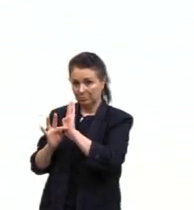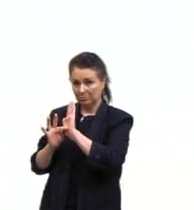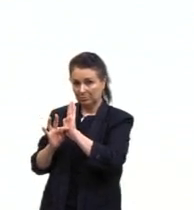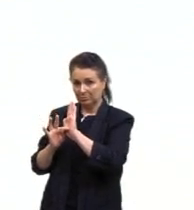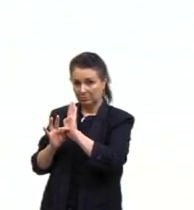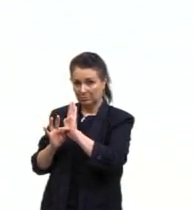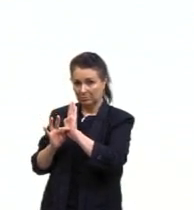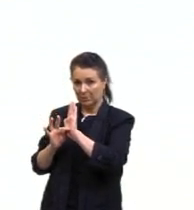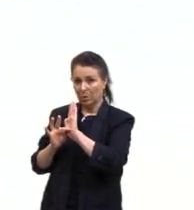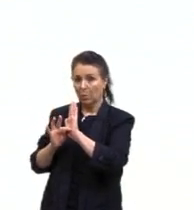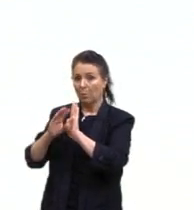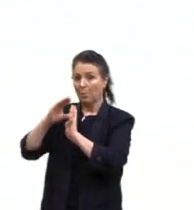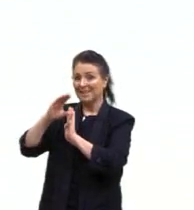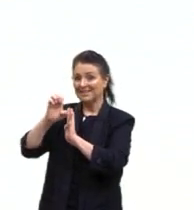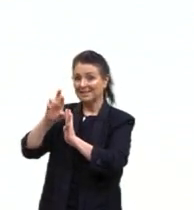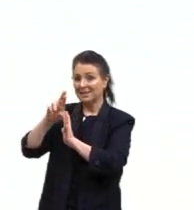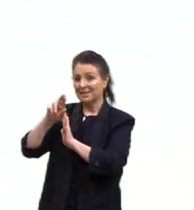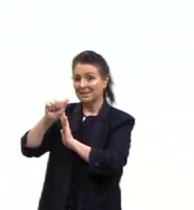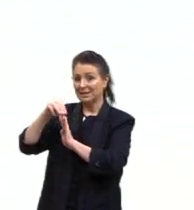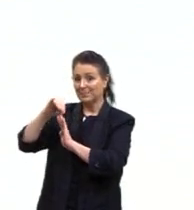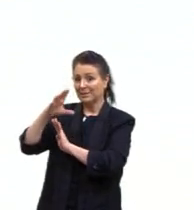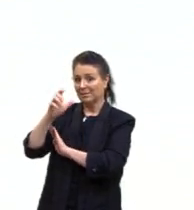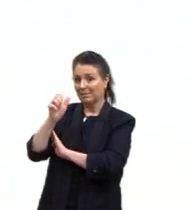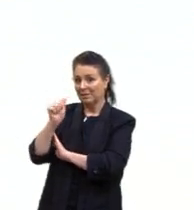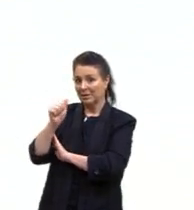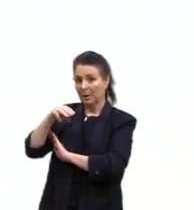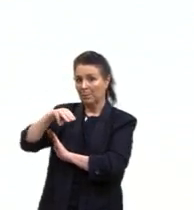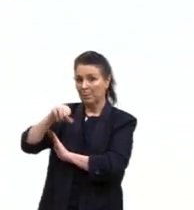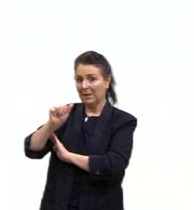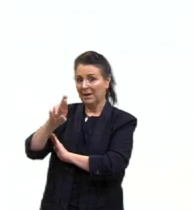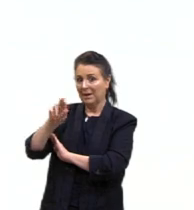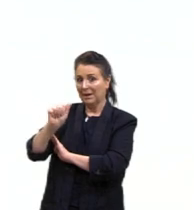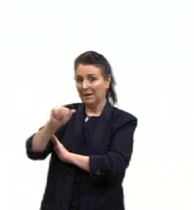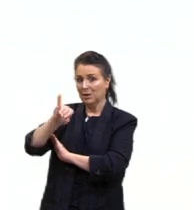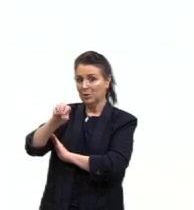uma cerâmica, Marajoara.